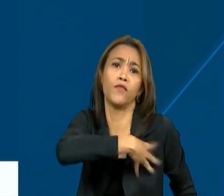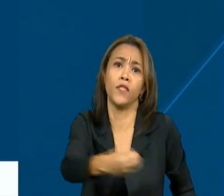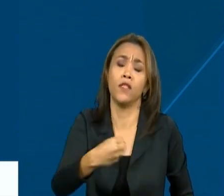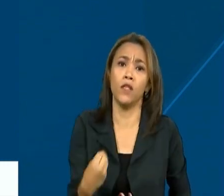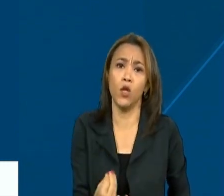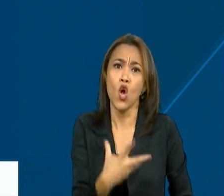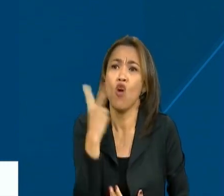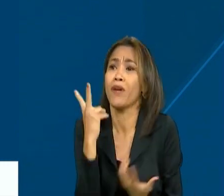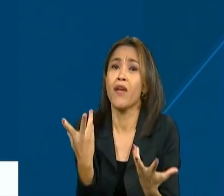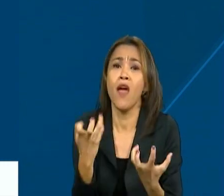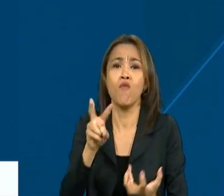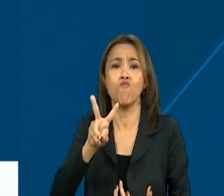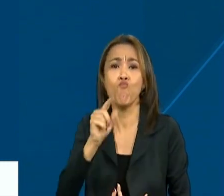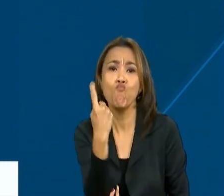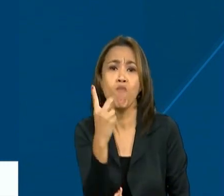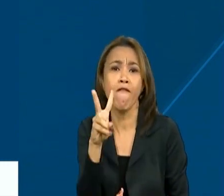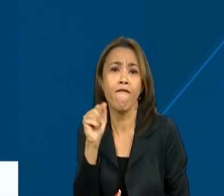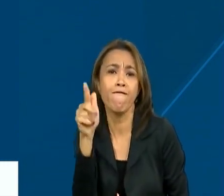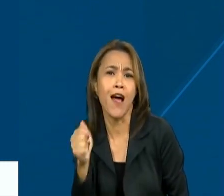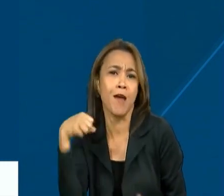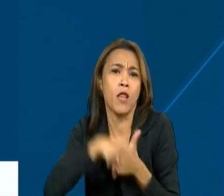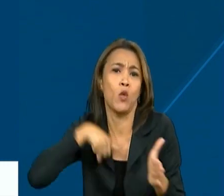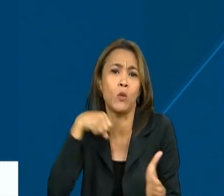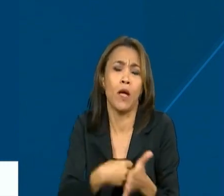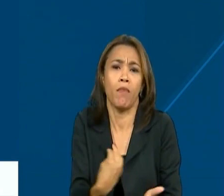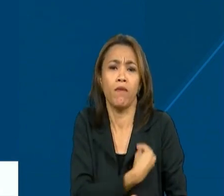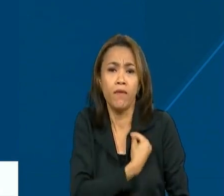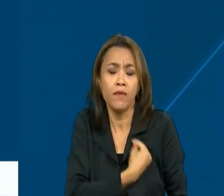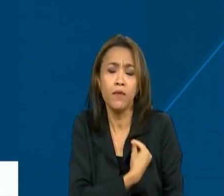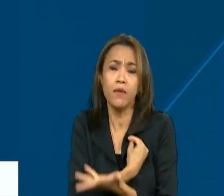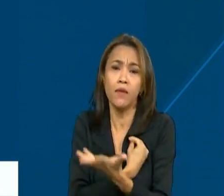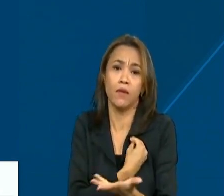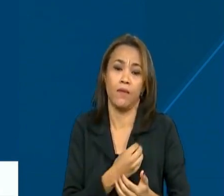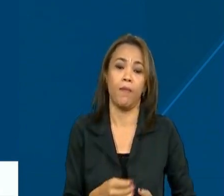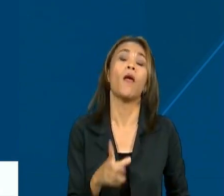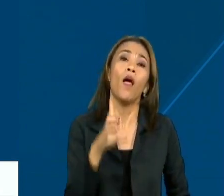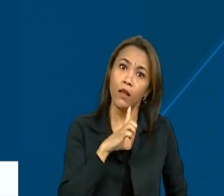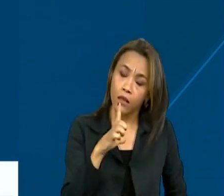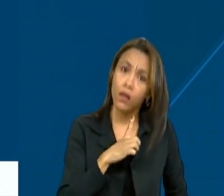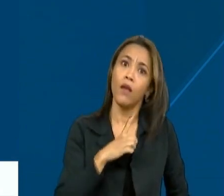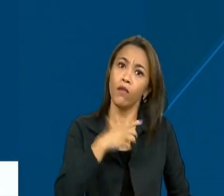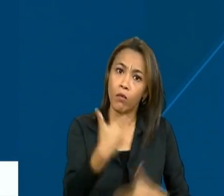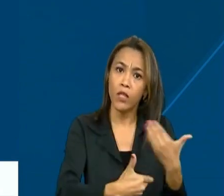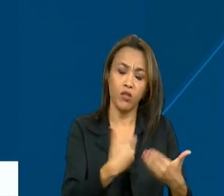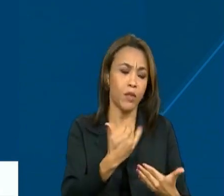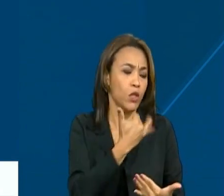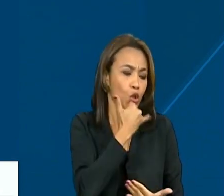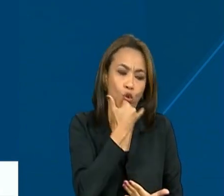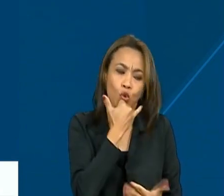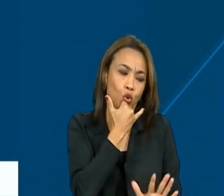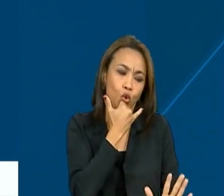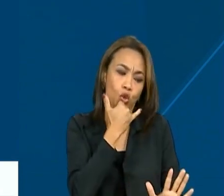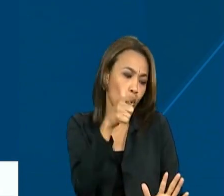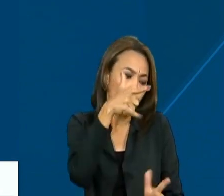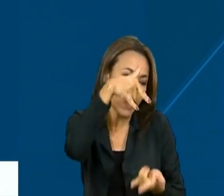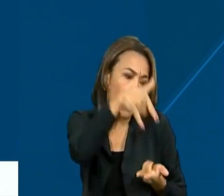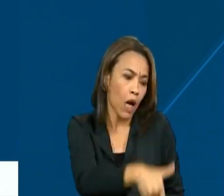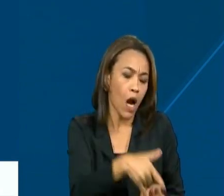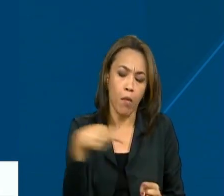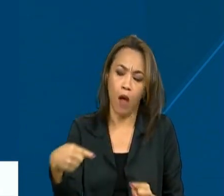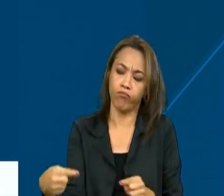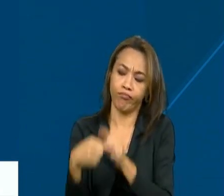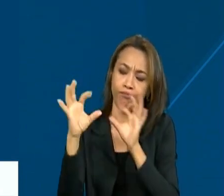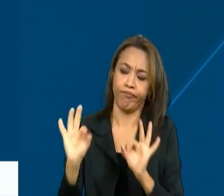vaga Para ele lutar pela vida Ele teve o atendimento recusado Por falta de uma máquina especial